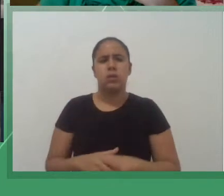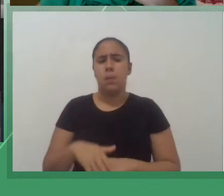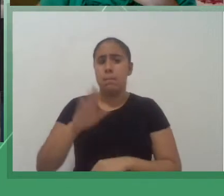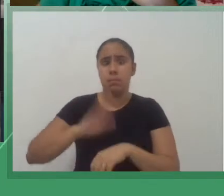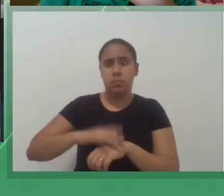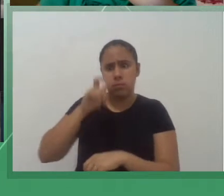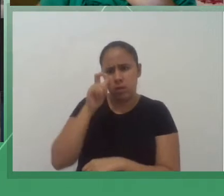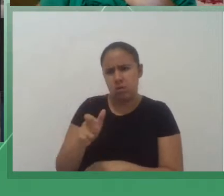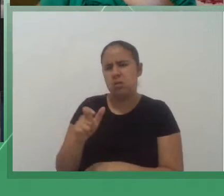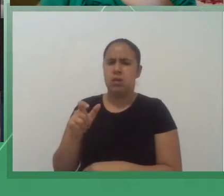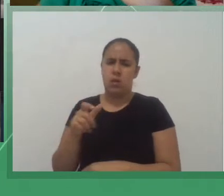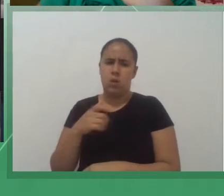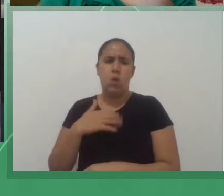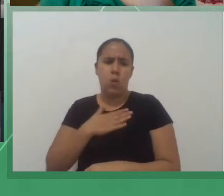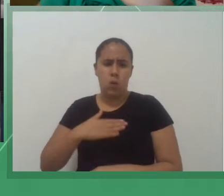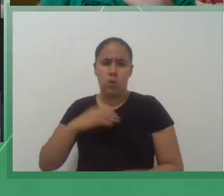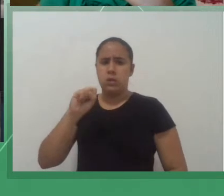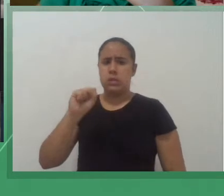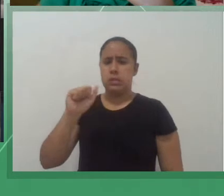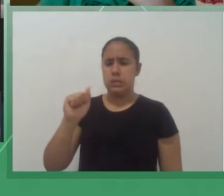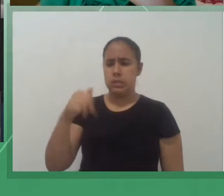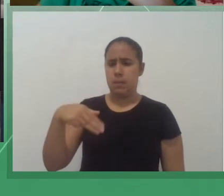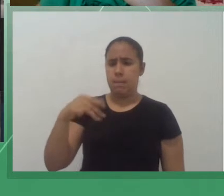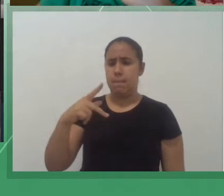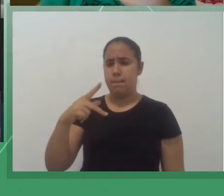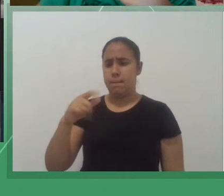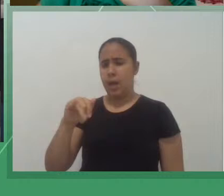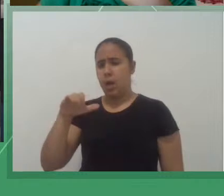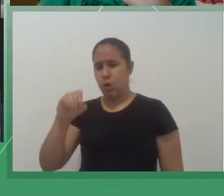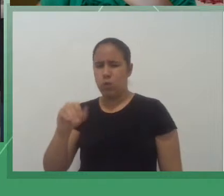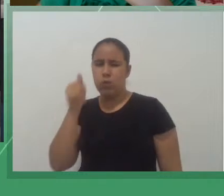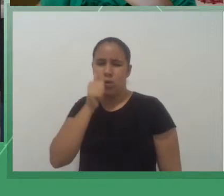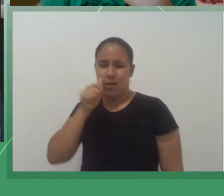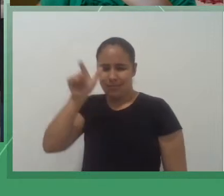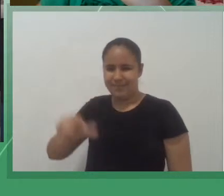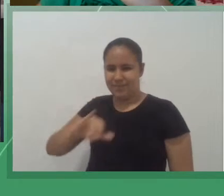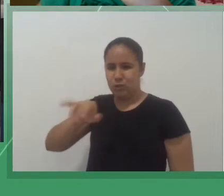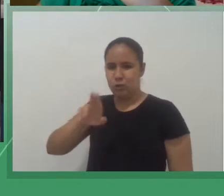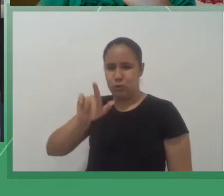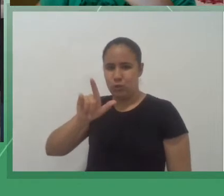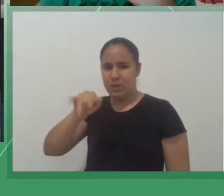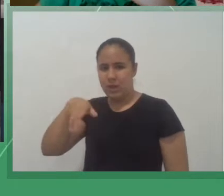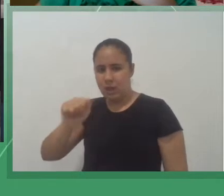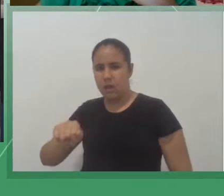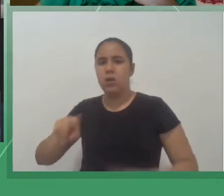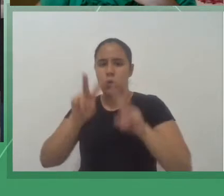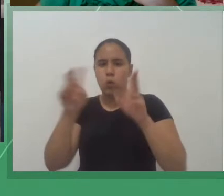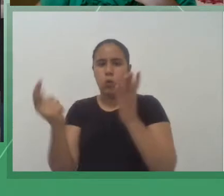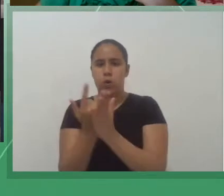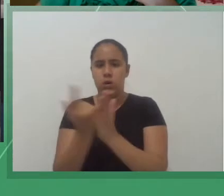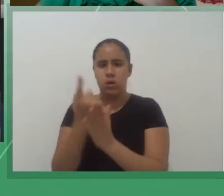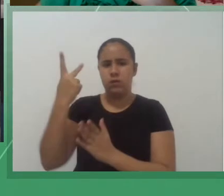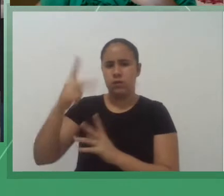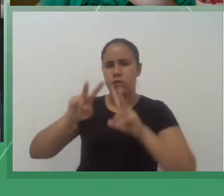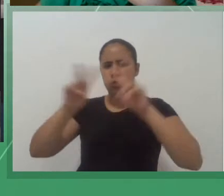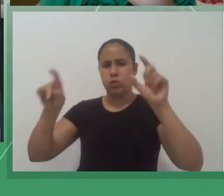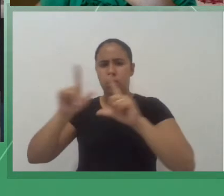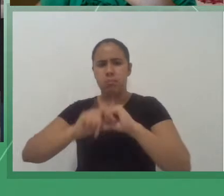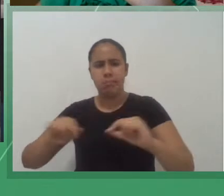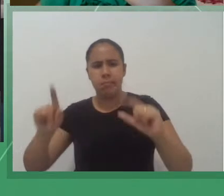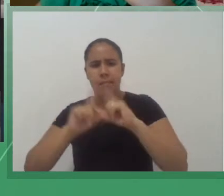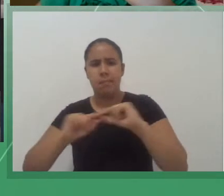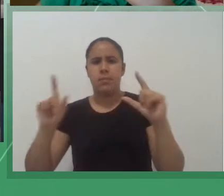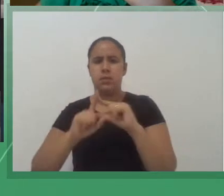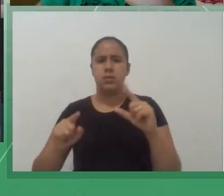chama Construções Imagens, Discursos e Narrativas de Brasília de Tomás Farcas então ela também pesquisou